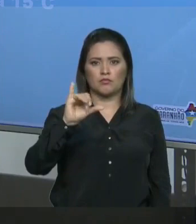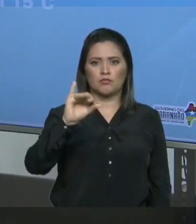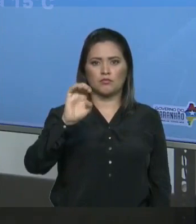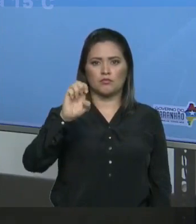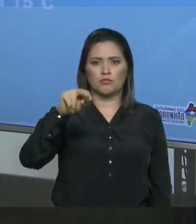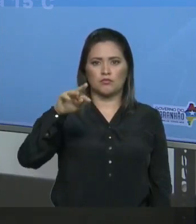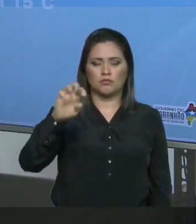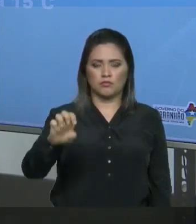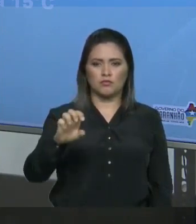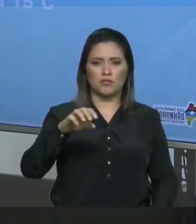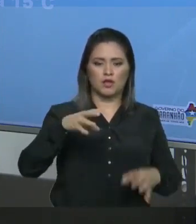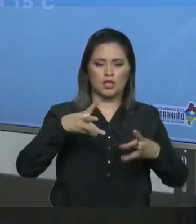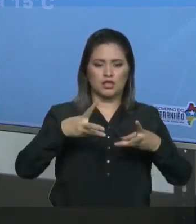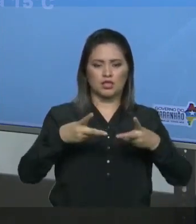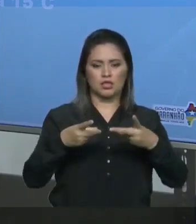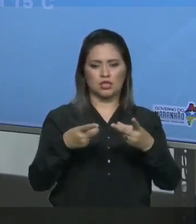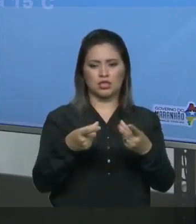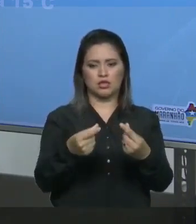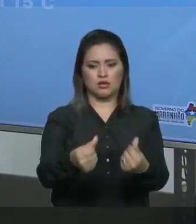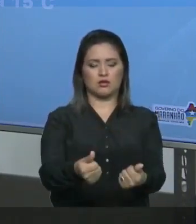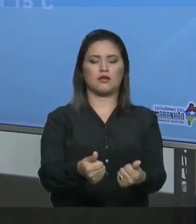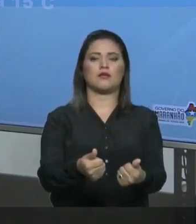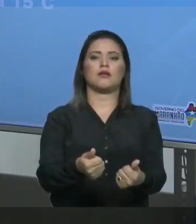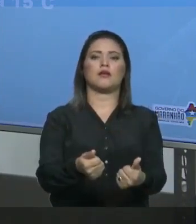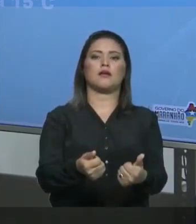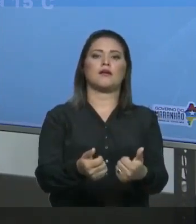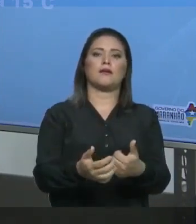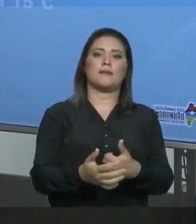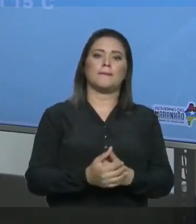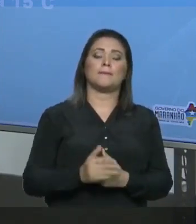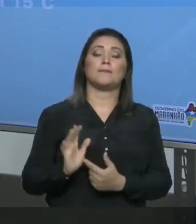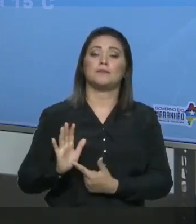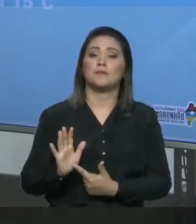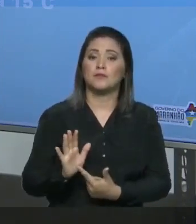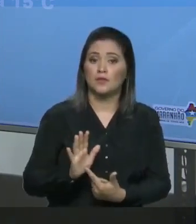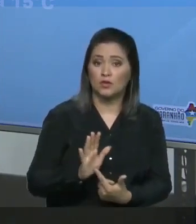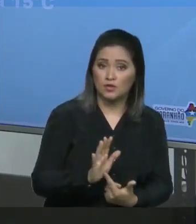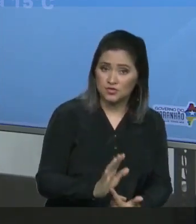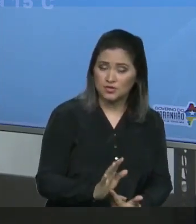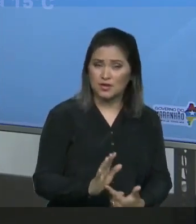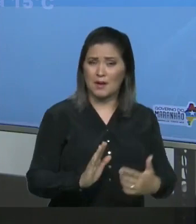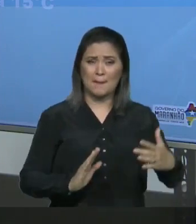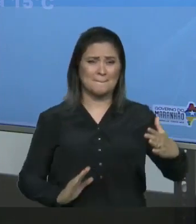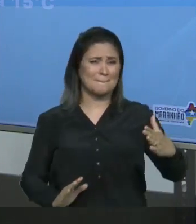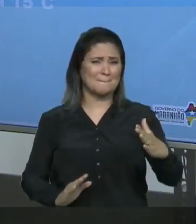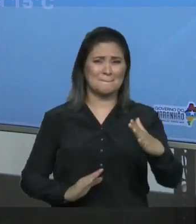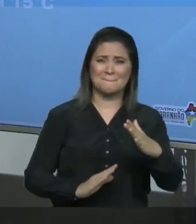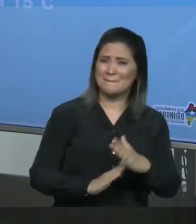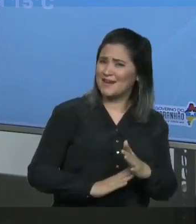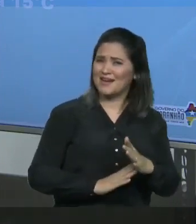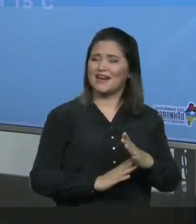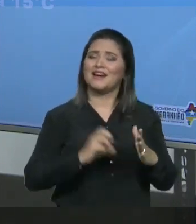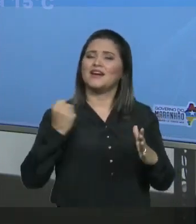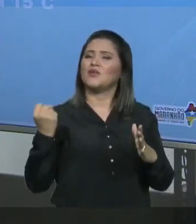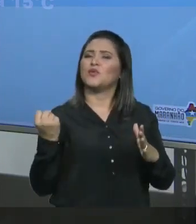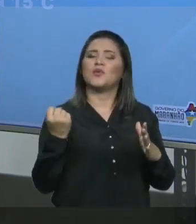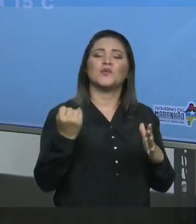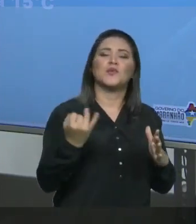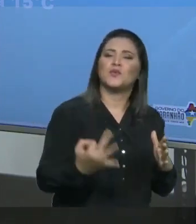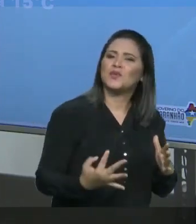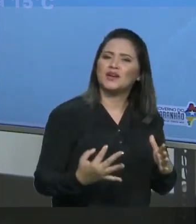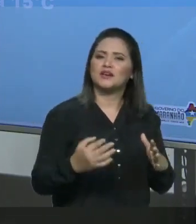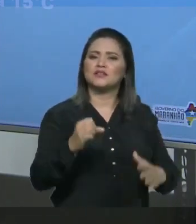O que é o coeficiente de solubilidade? É uma grandeza experimental Que mostra a máxima quantidade de soluto